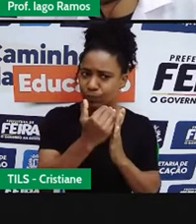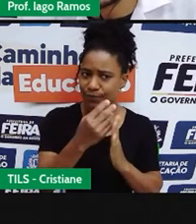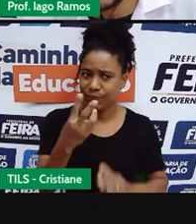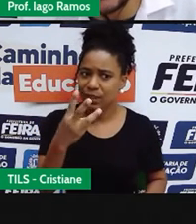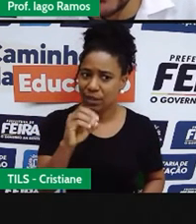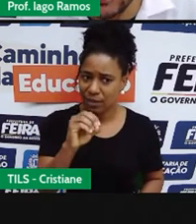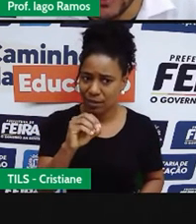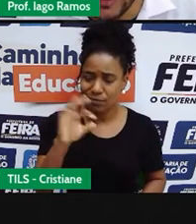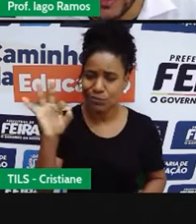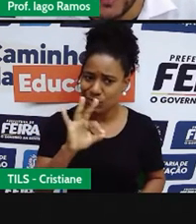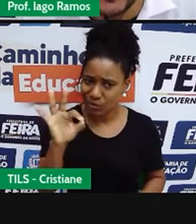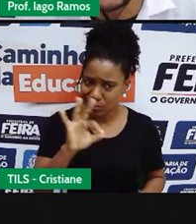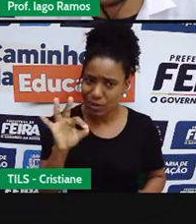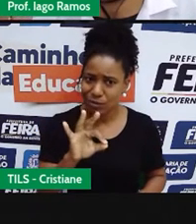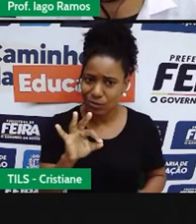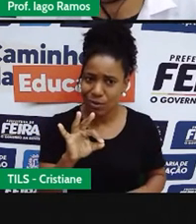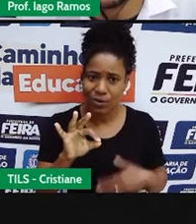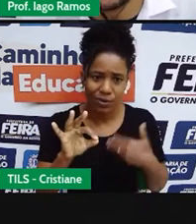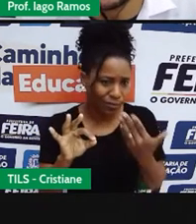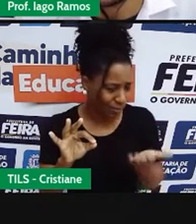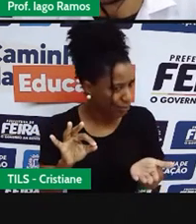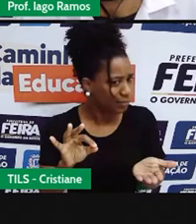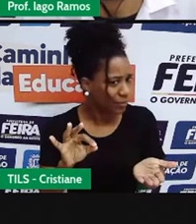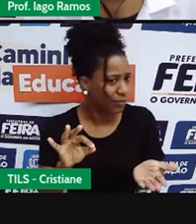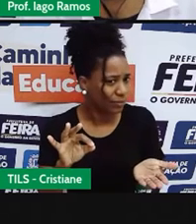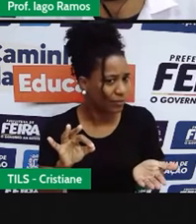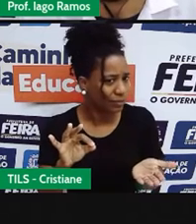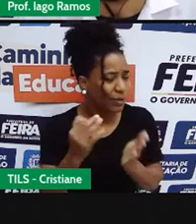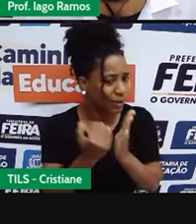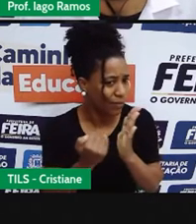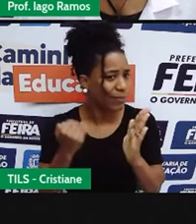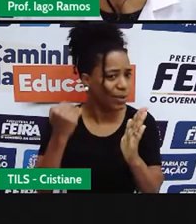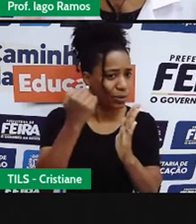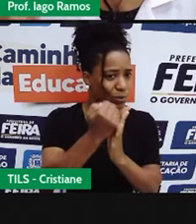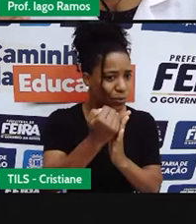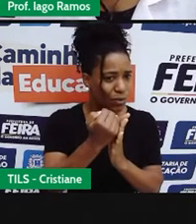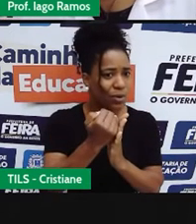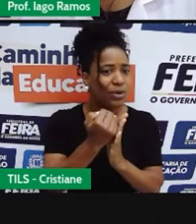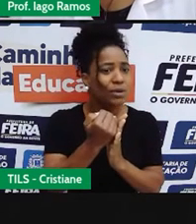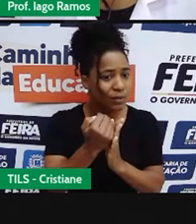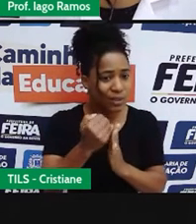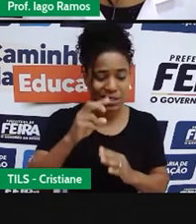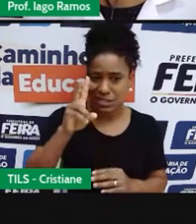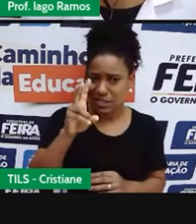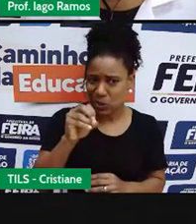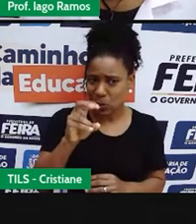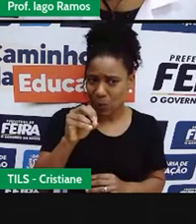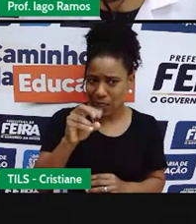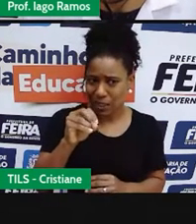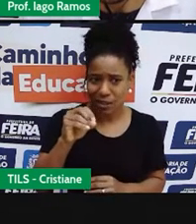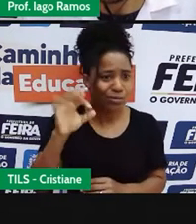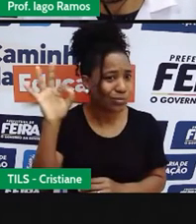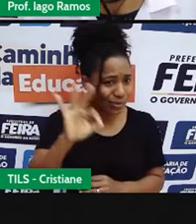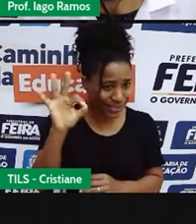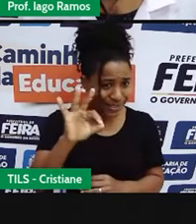30%, então o valor aumentou em um total de 50%.